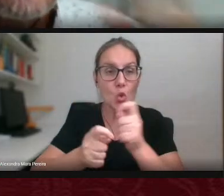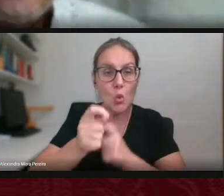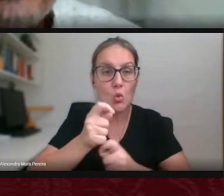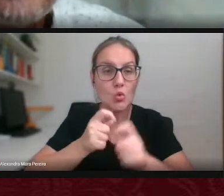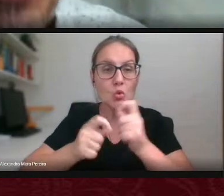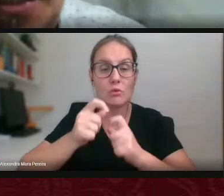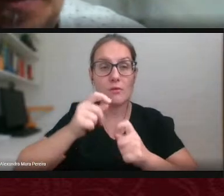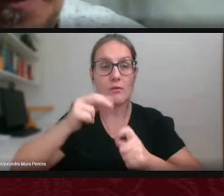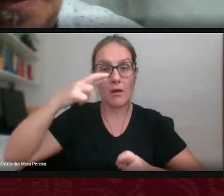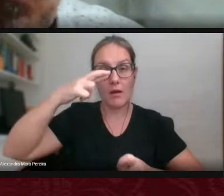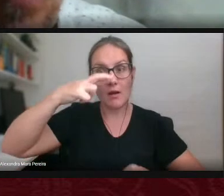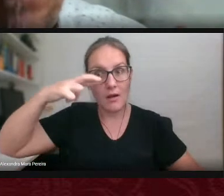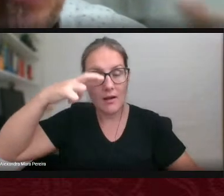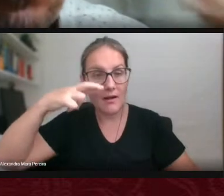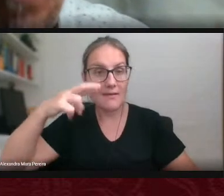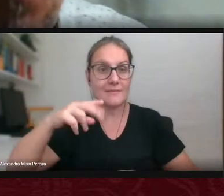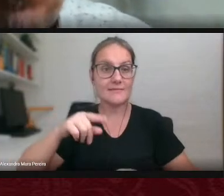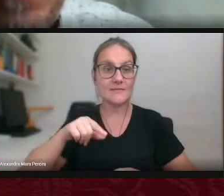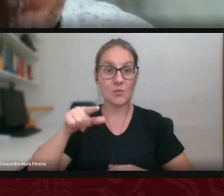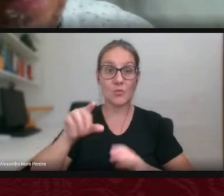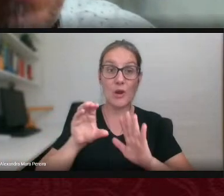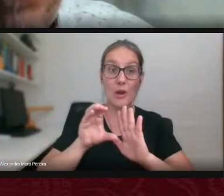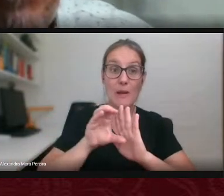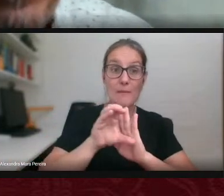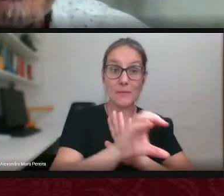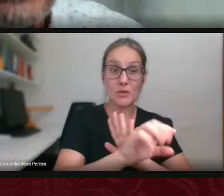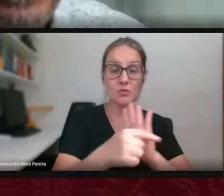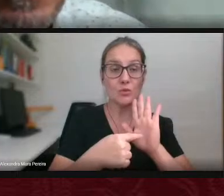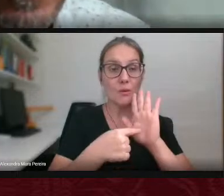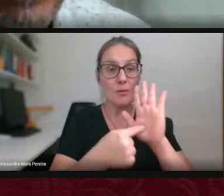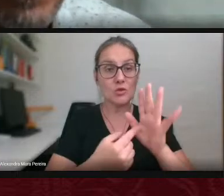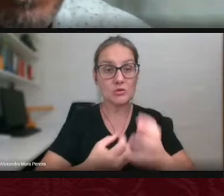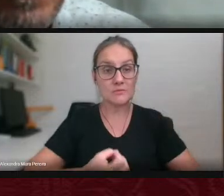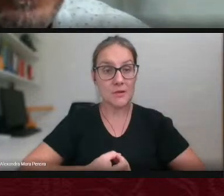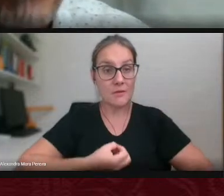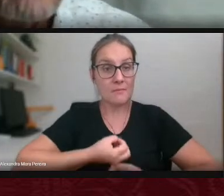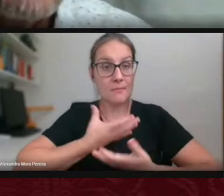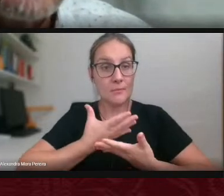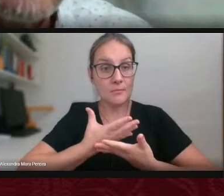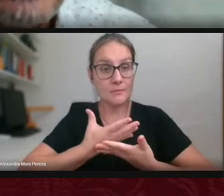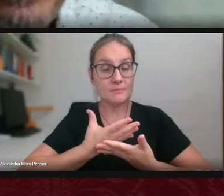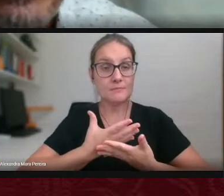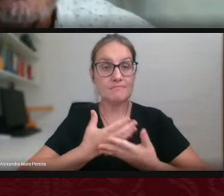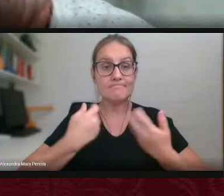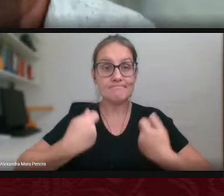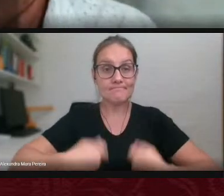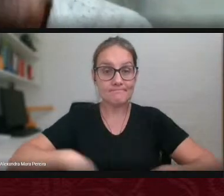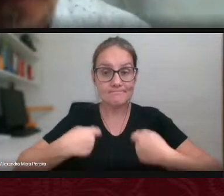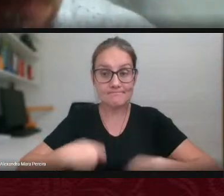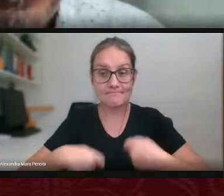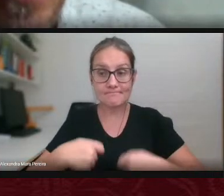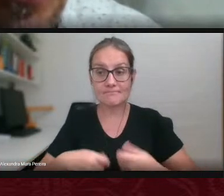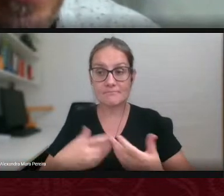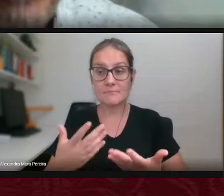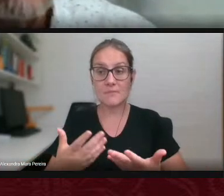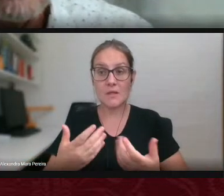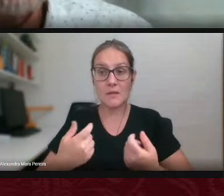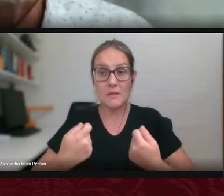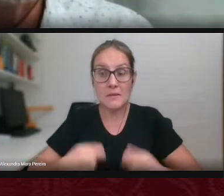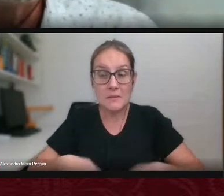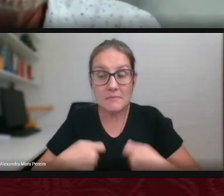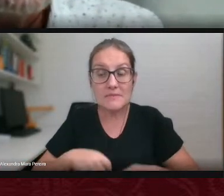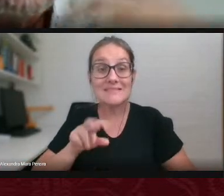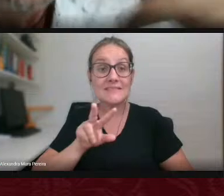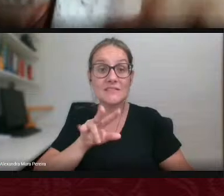nesse sentido então o capítulo aponta para uma poesia que precisa precisa e